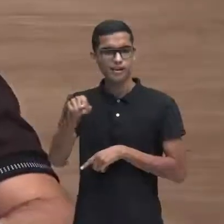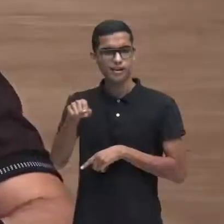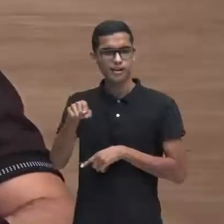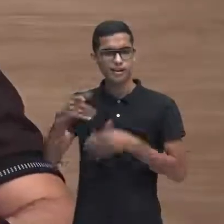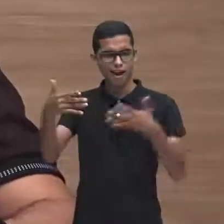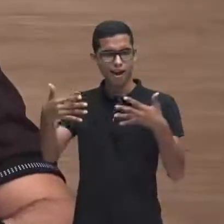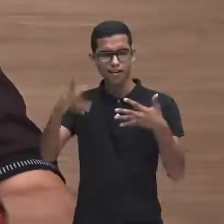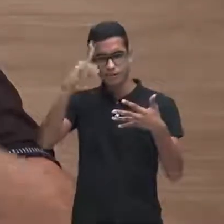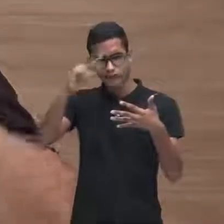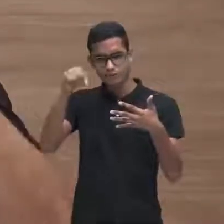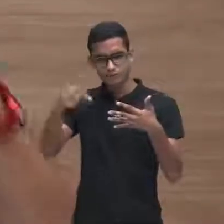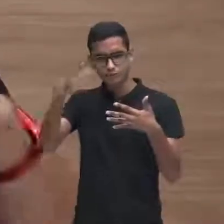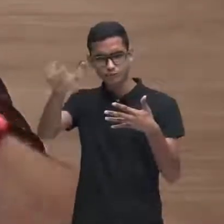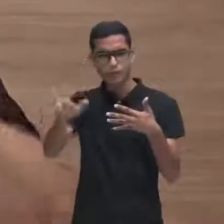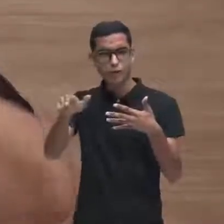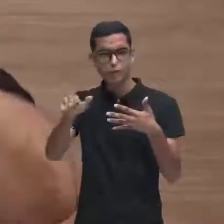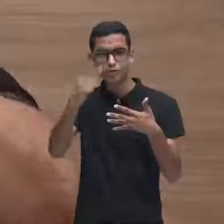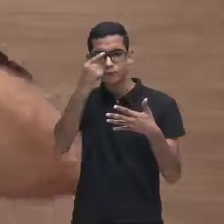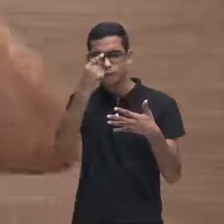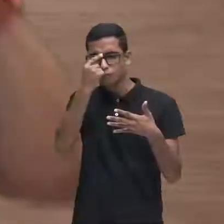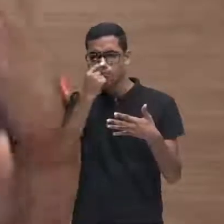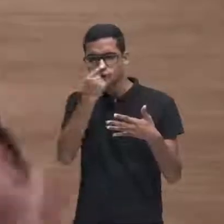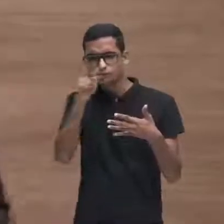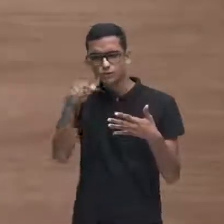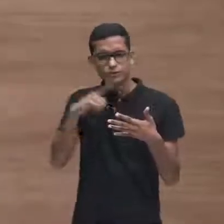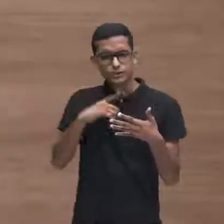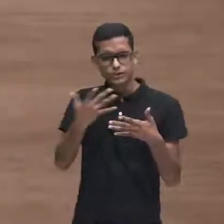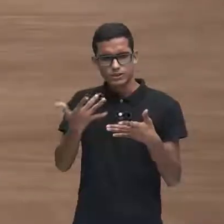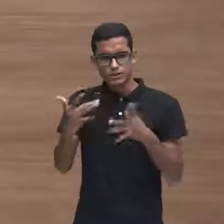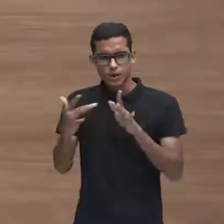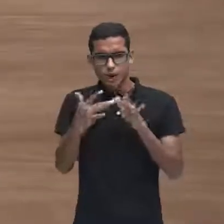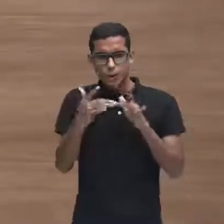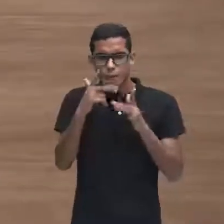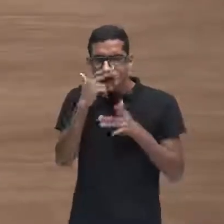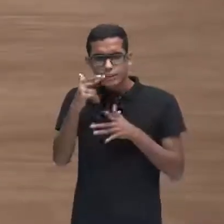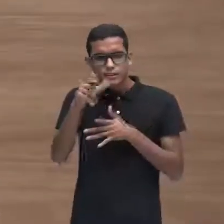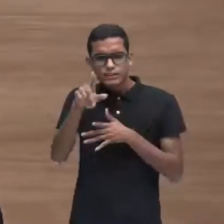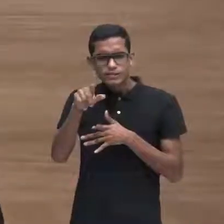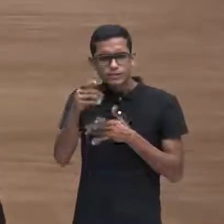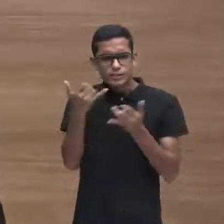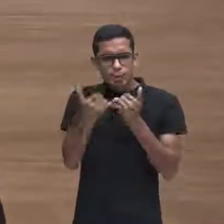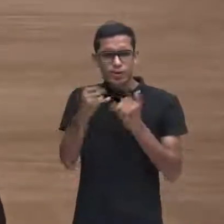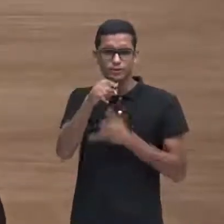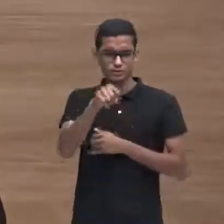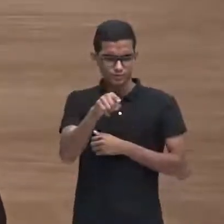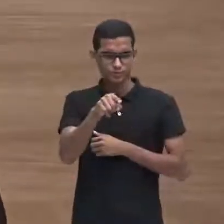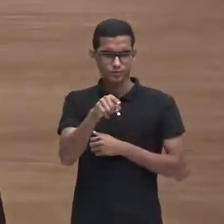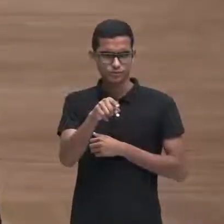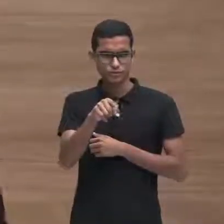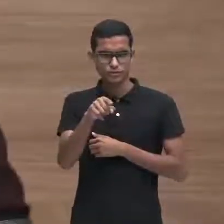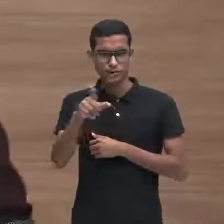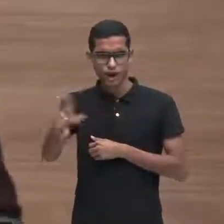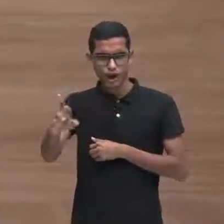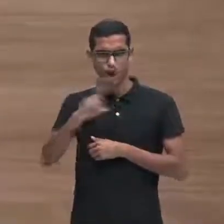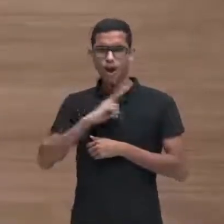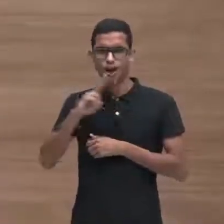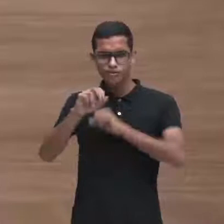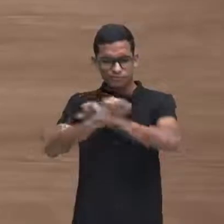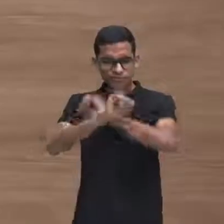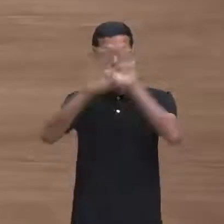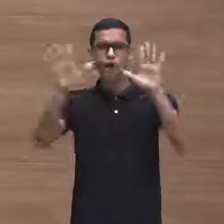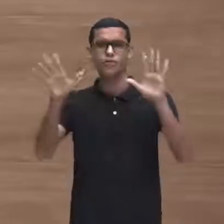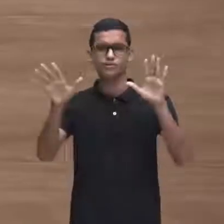a você de uma forma inclusive ou lúdica quem você é lidar com